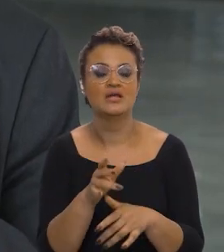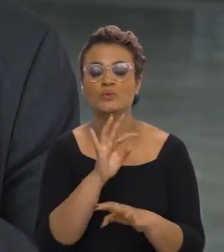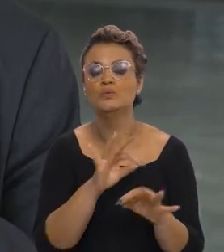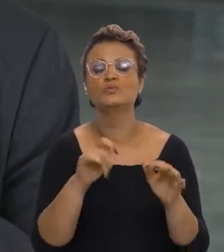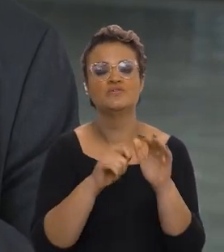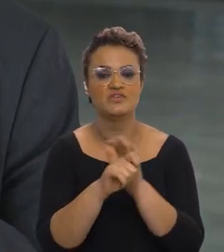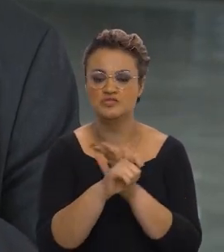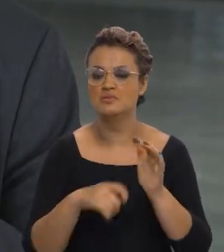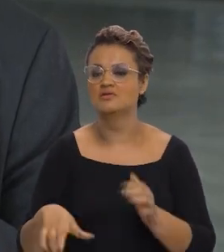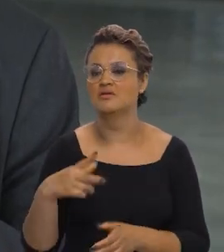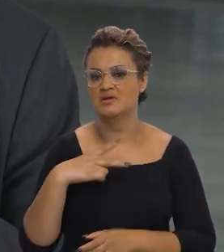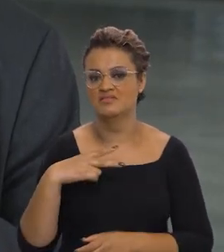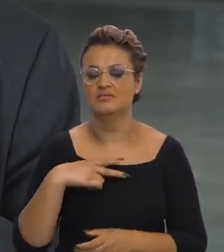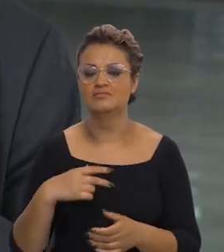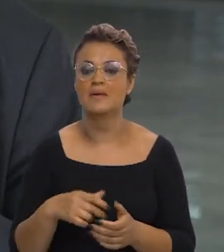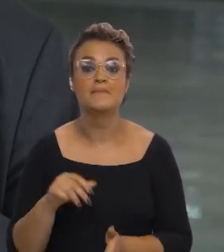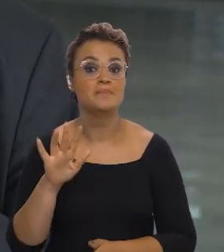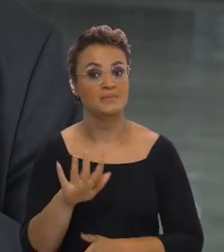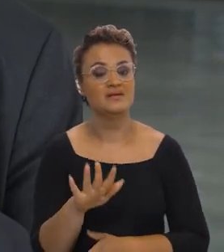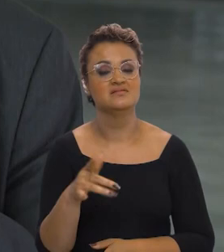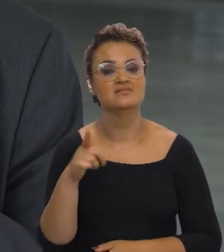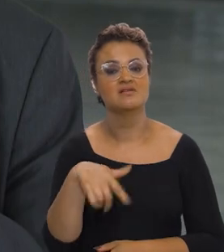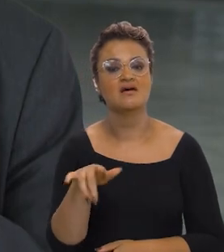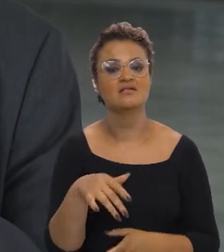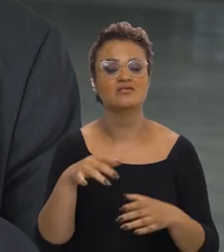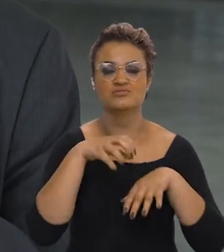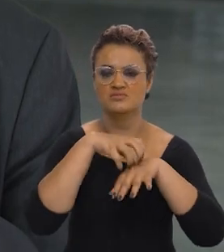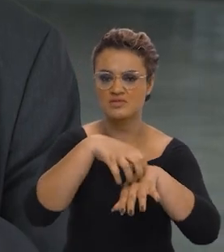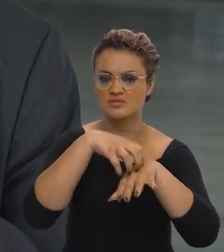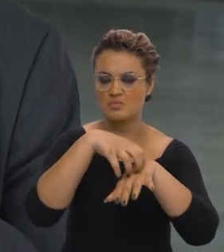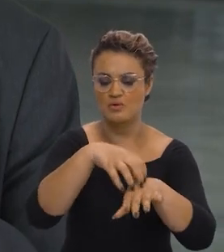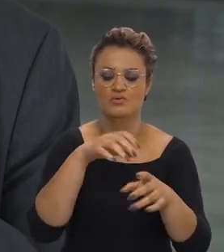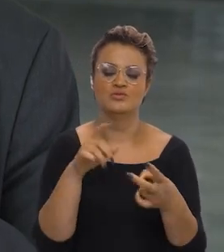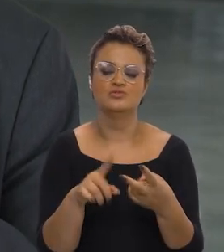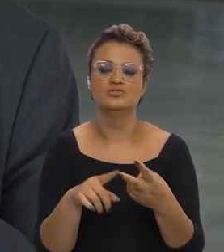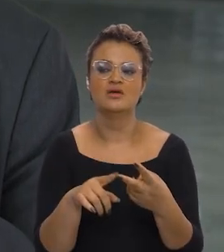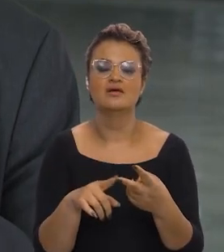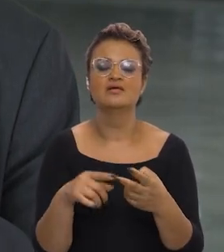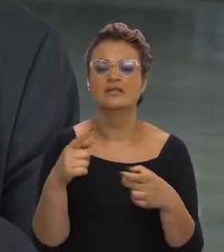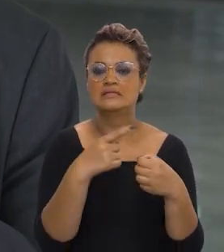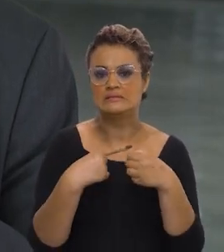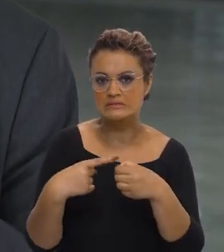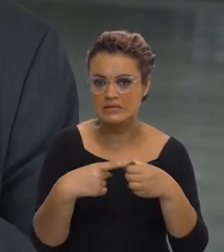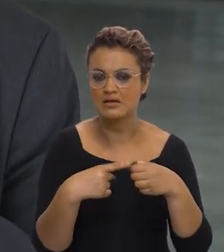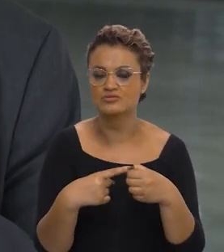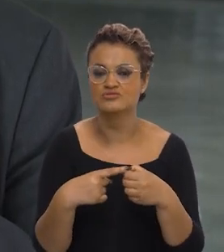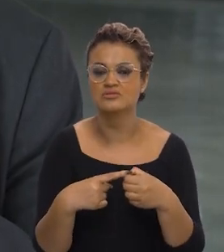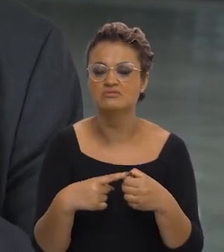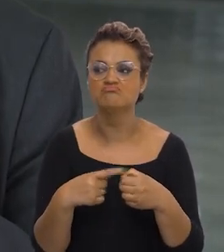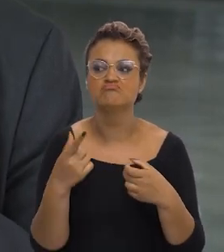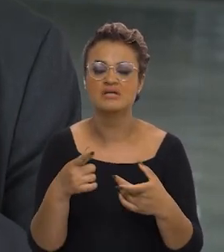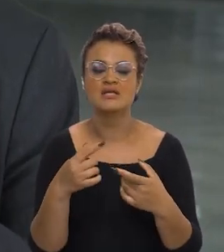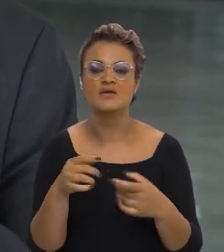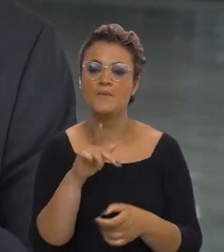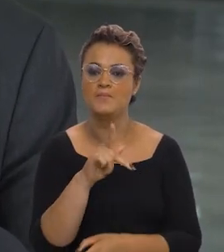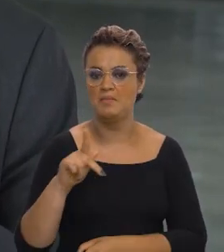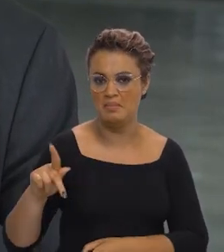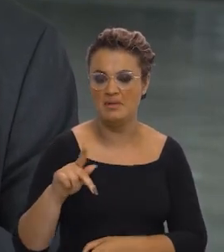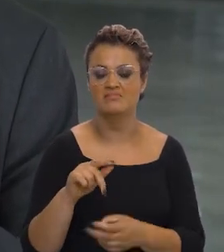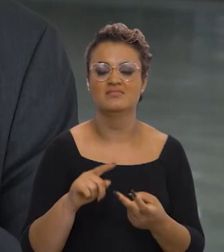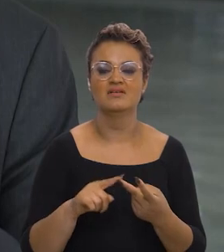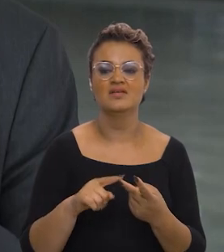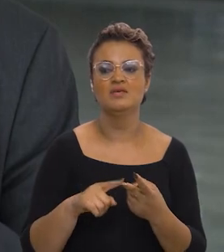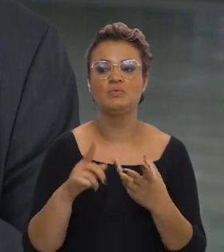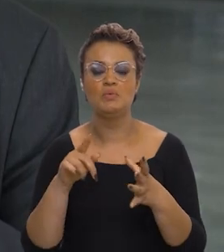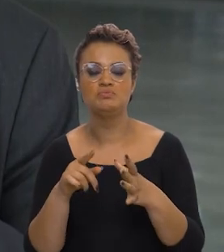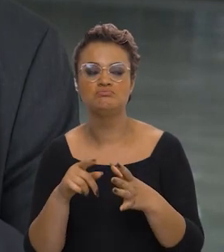todos investimentos privados, mas também no setor de transporte, nas cidades e com PPPs